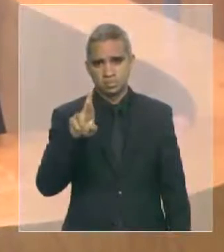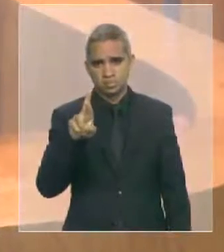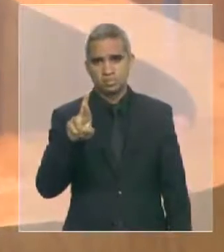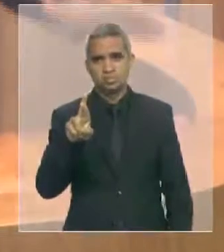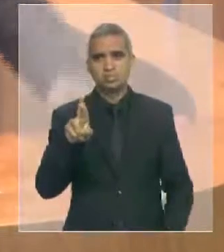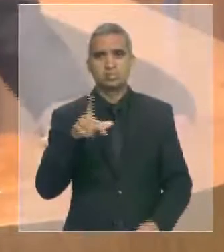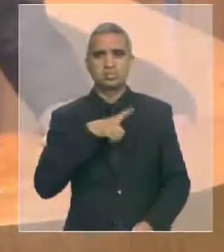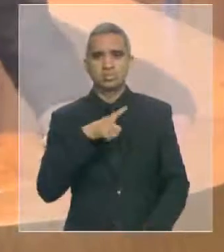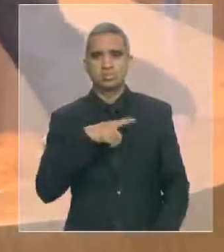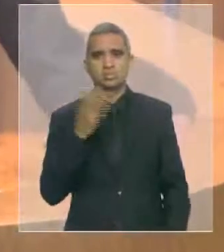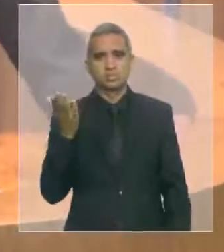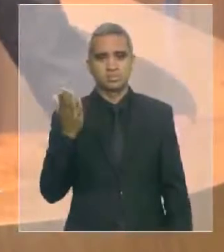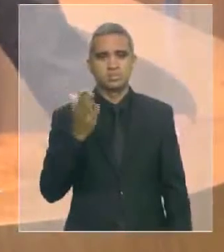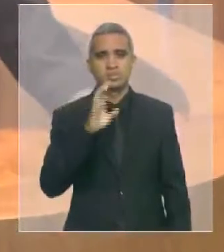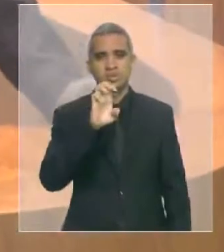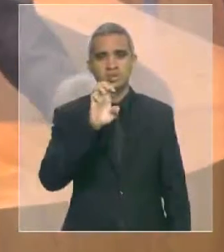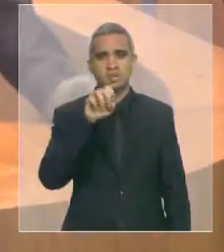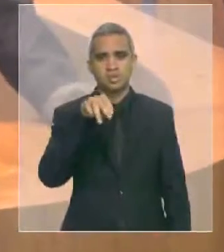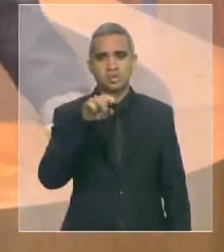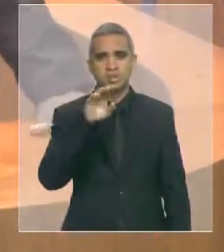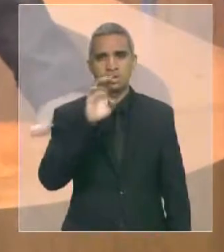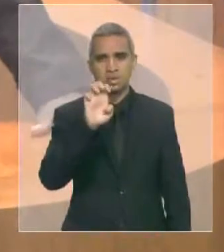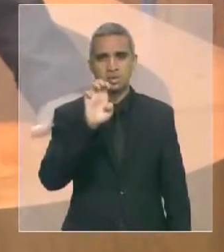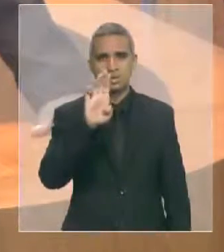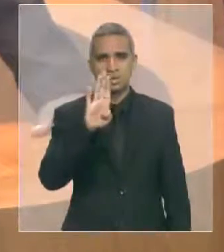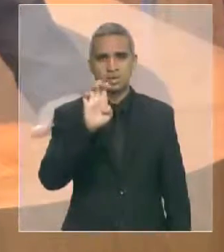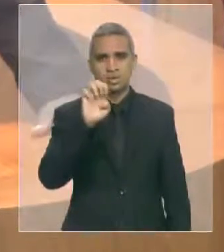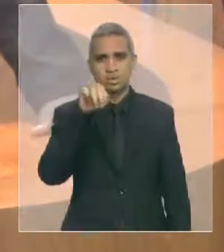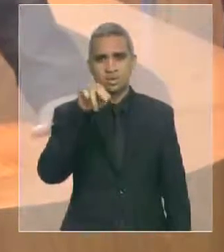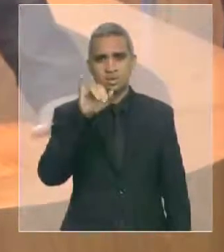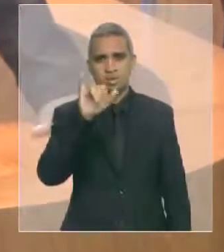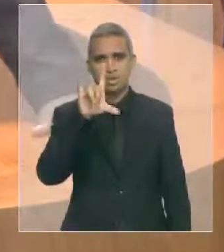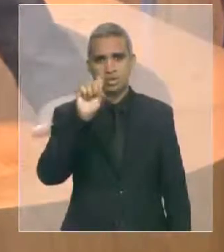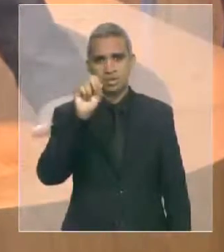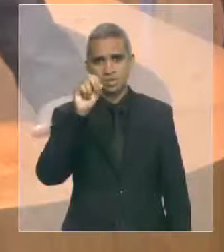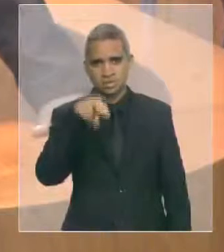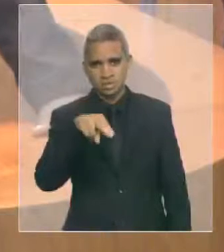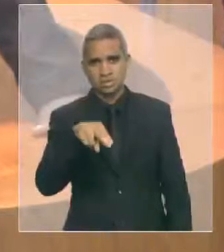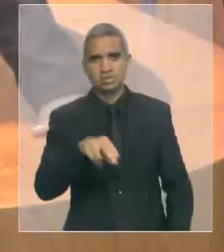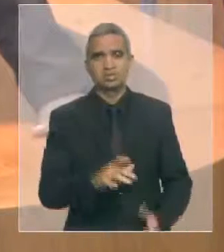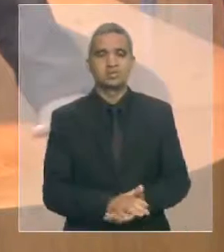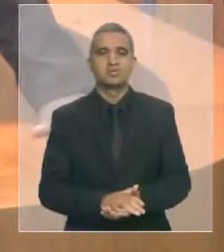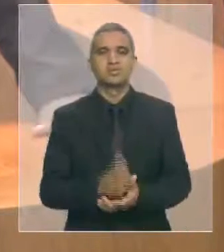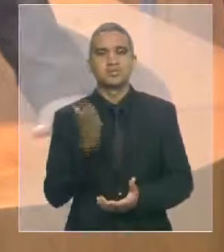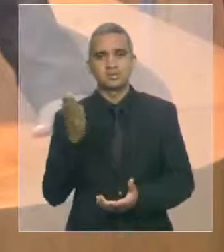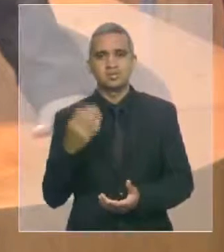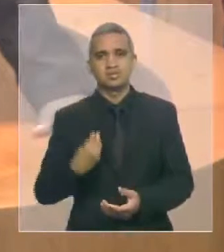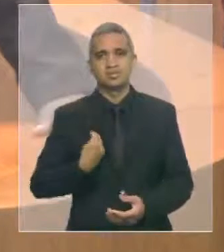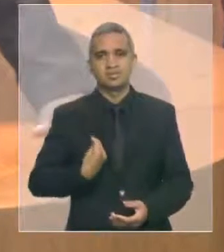Benilson. Eu ia falar de você, ia falar mal de você, Benilson, mas você aparecer, eu vou falar bem.